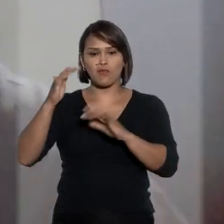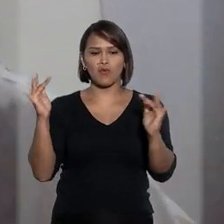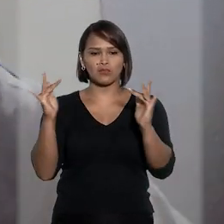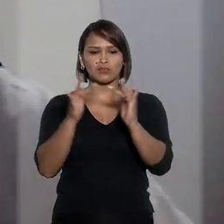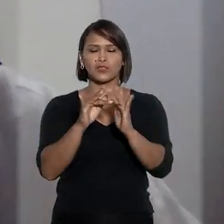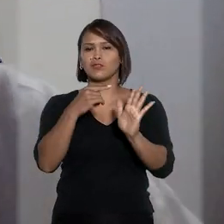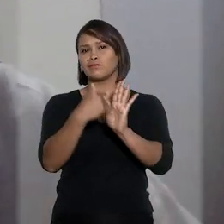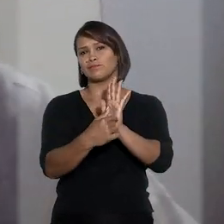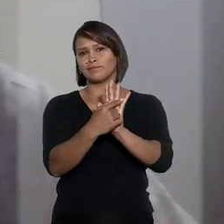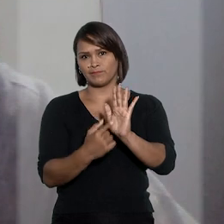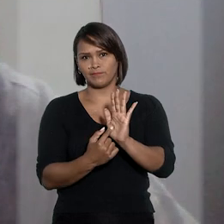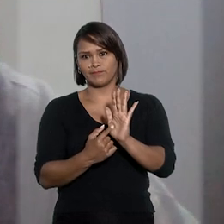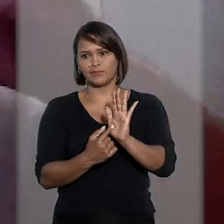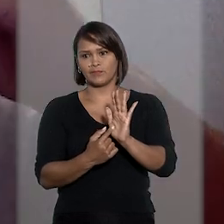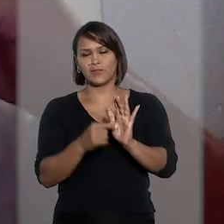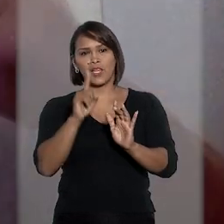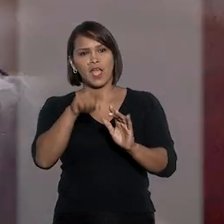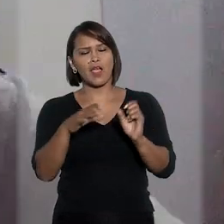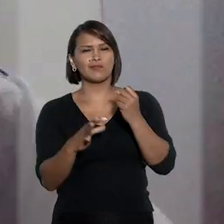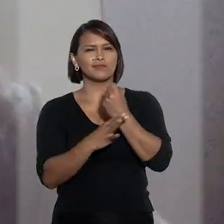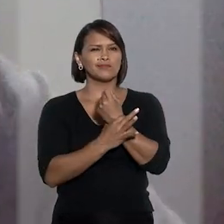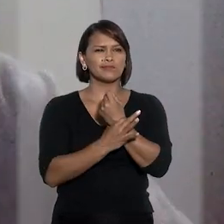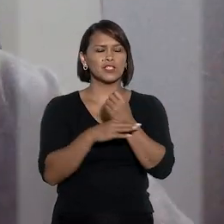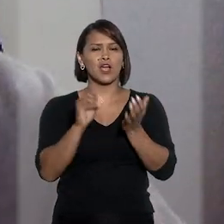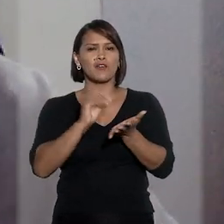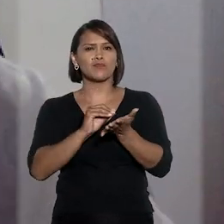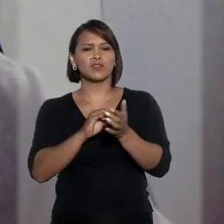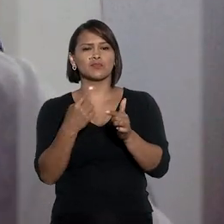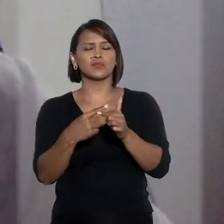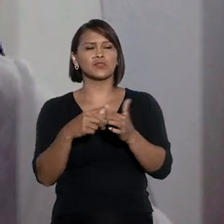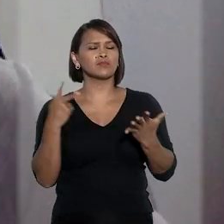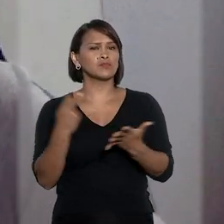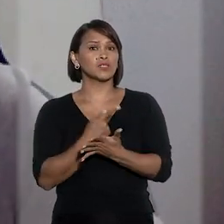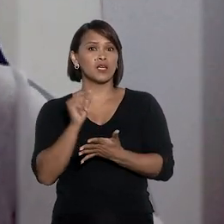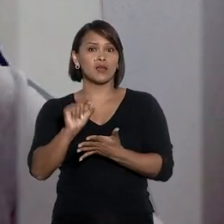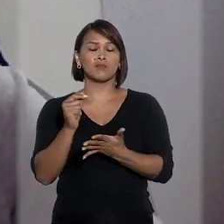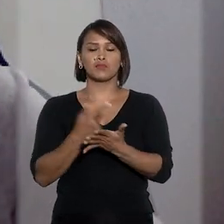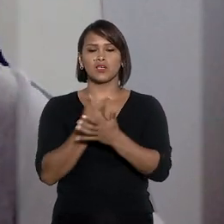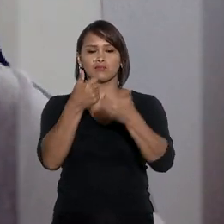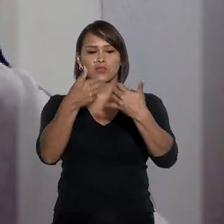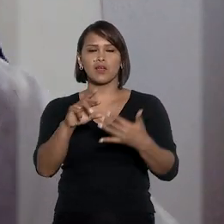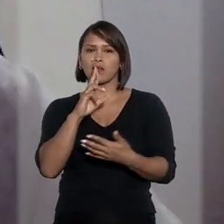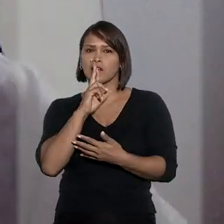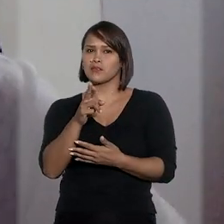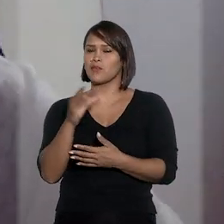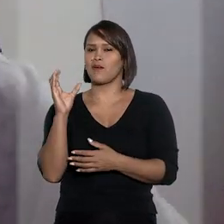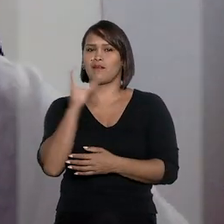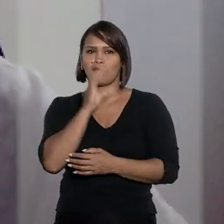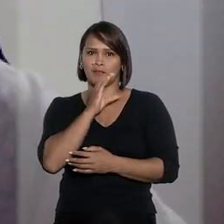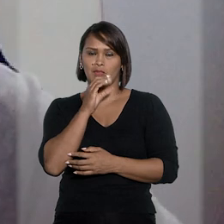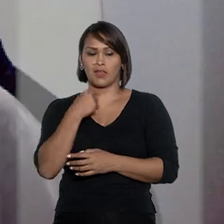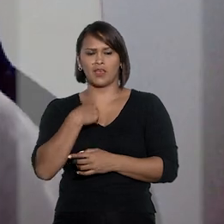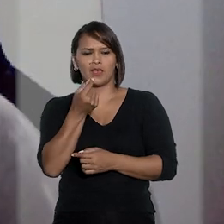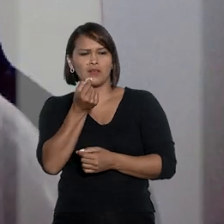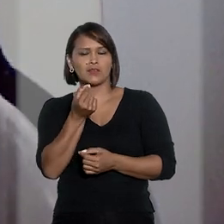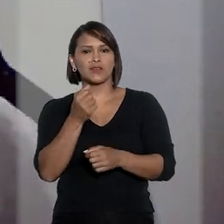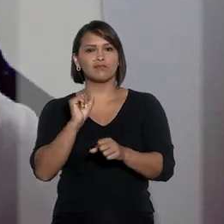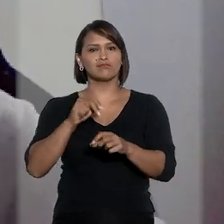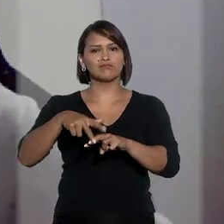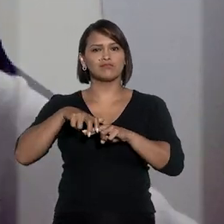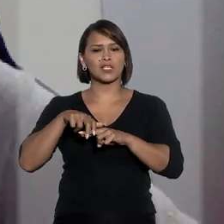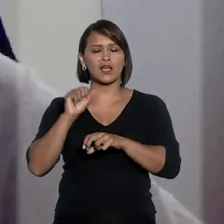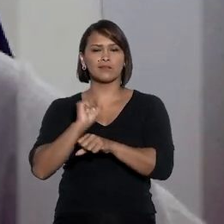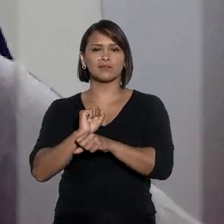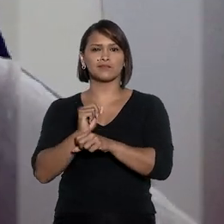voo de conexão cancelado. Eu fiquei inseguro, porque eu não sabia o que ia acontecer comigo, porque eles não me deram uma resposta de imediato. E eu fiquei